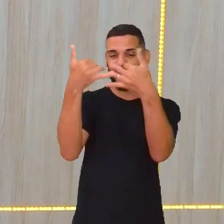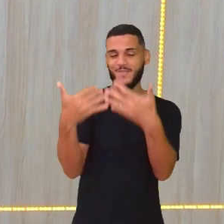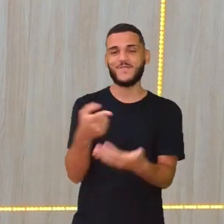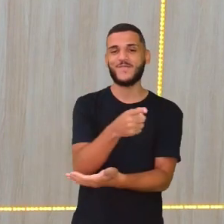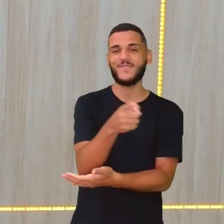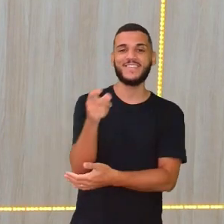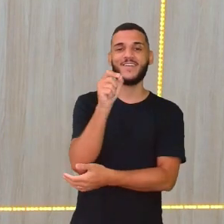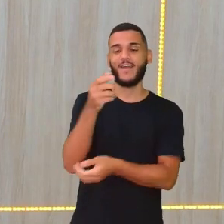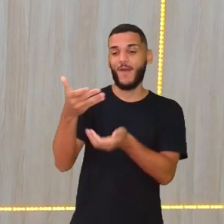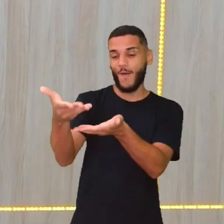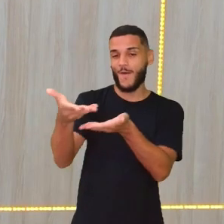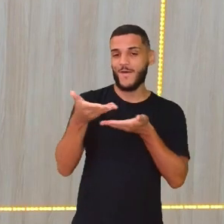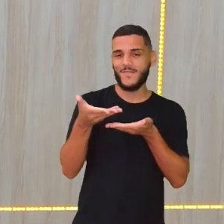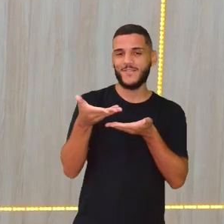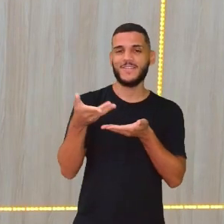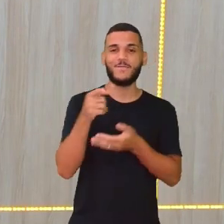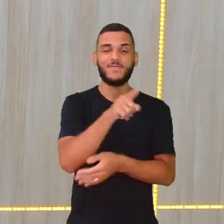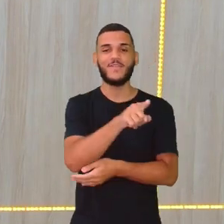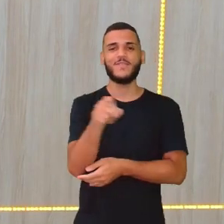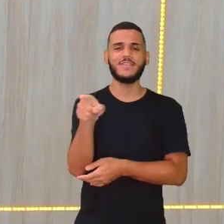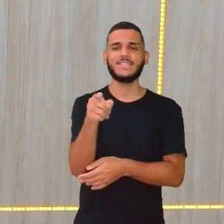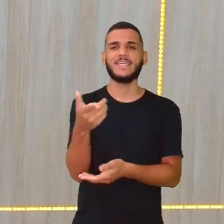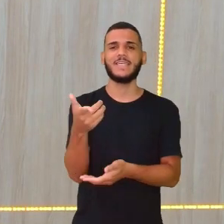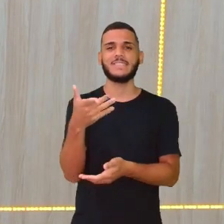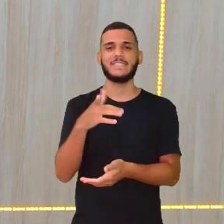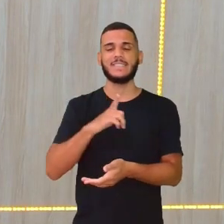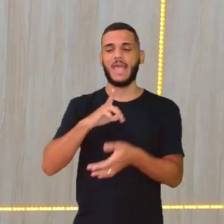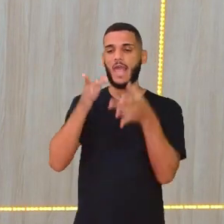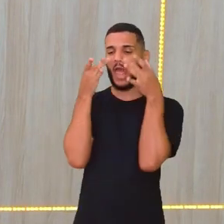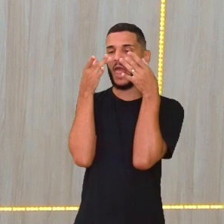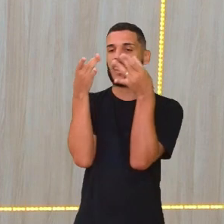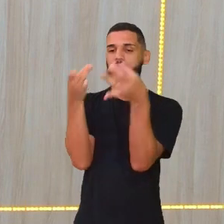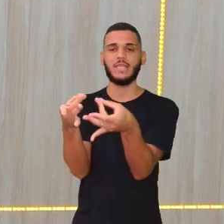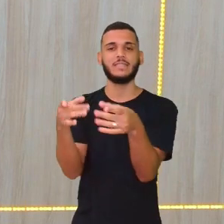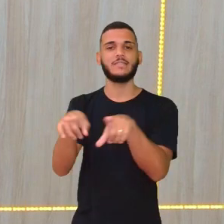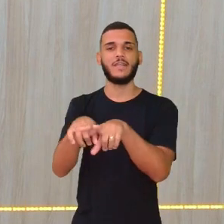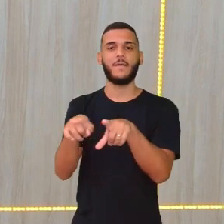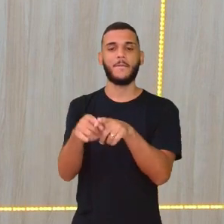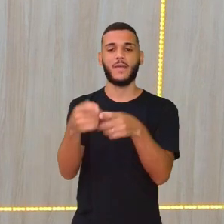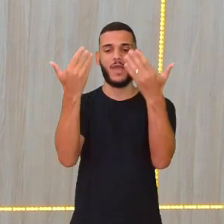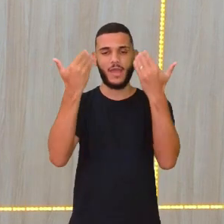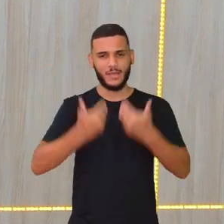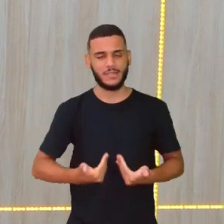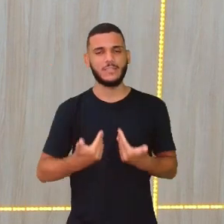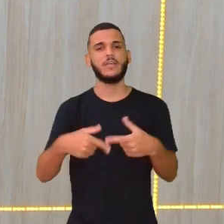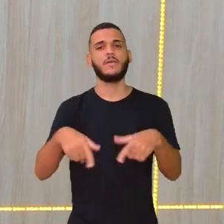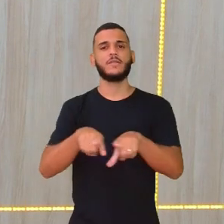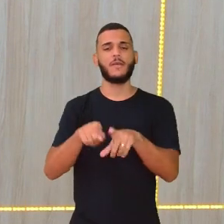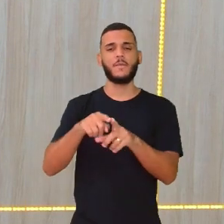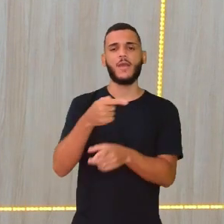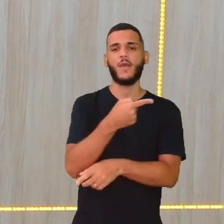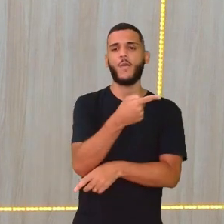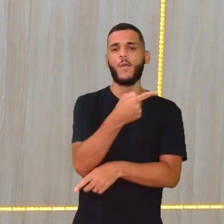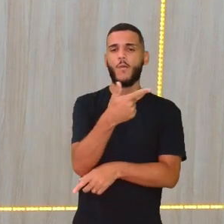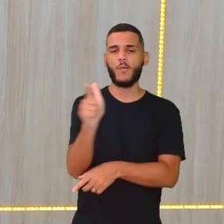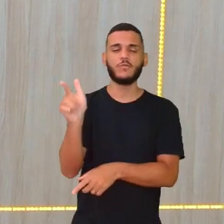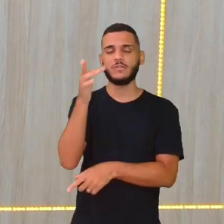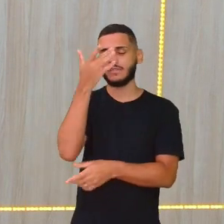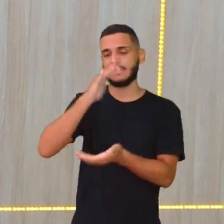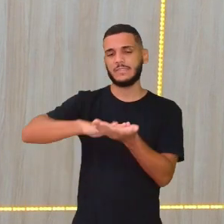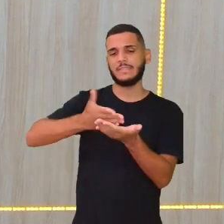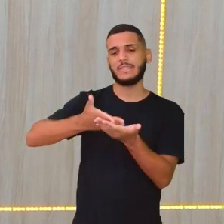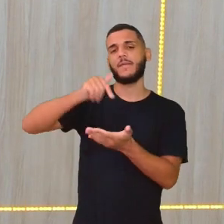Faço o convite para que vocês deem atenção também, né? Tanto a Klinsma, como as outras e outros